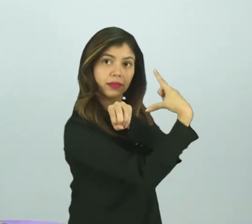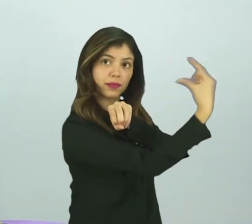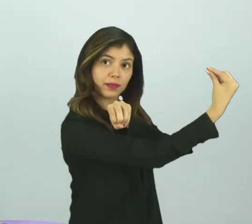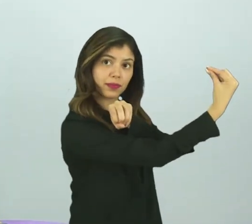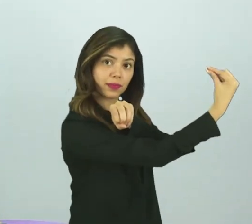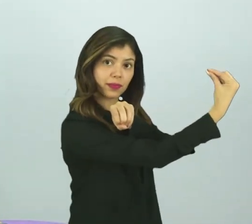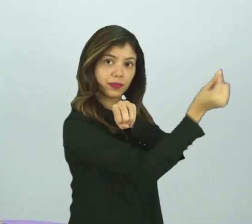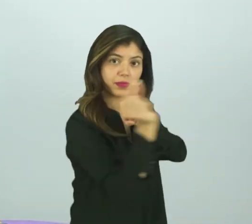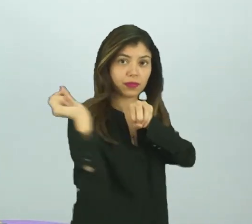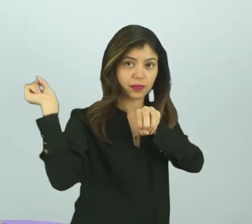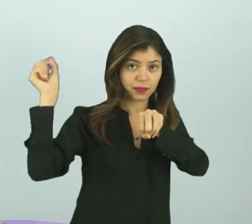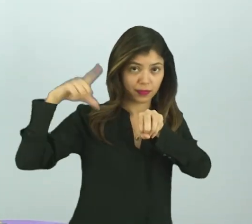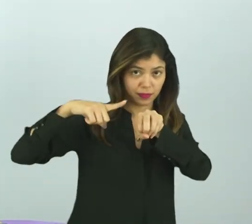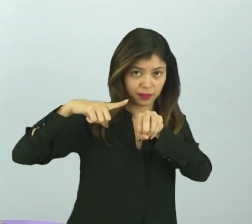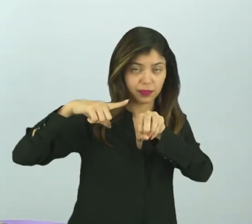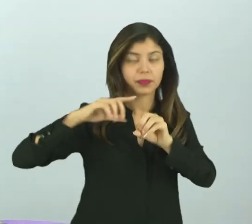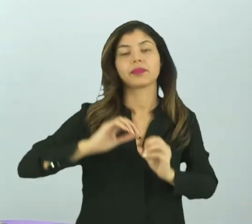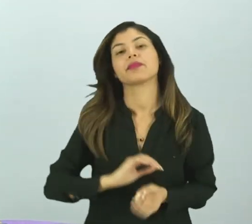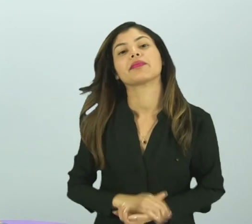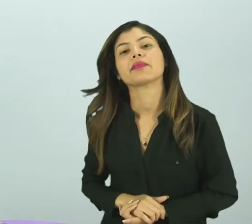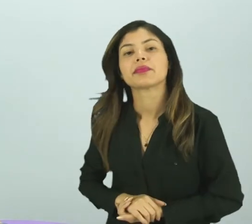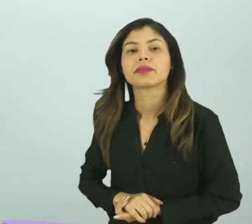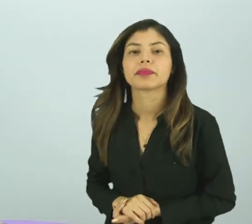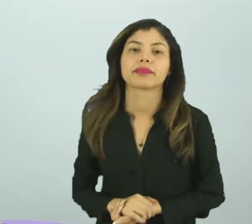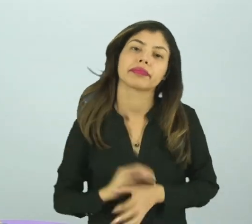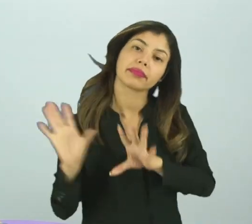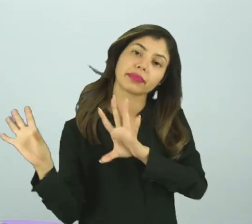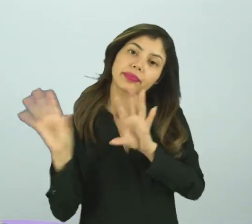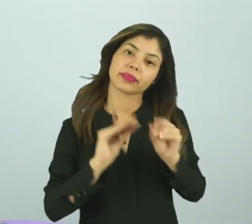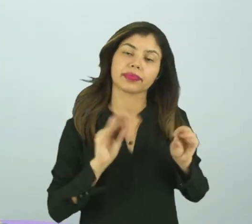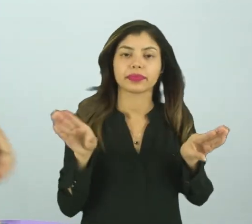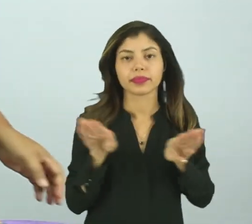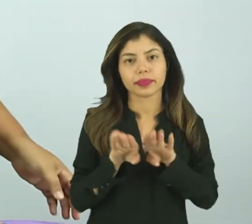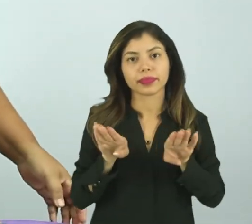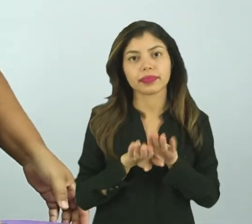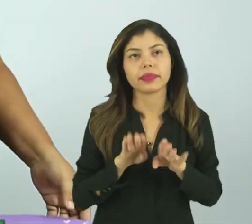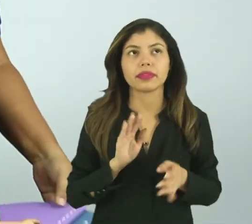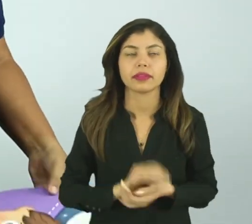certo? E aí, eu trouxe aqui também,